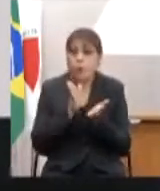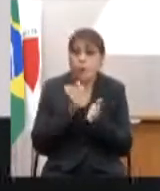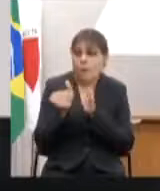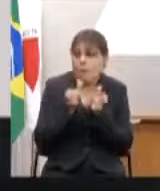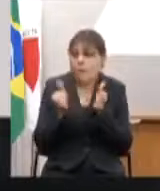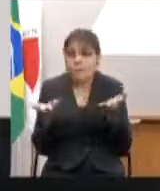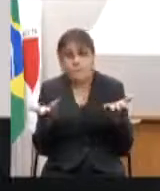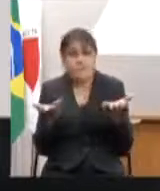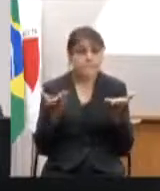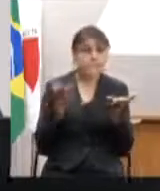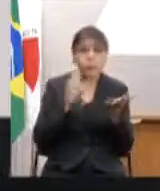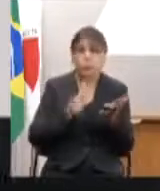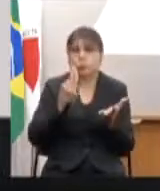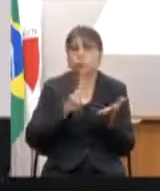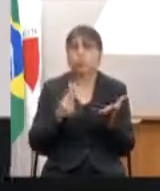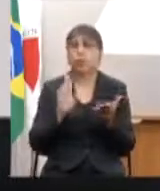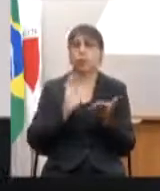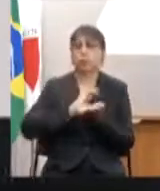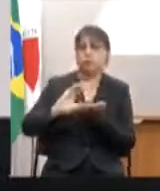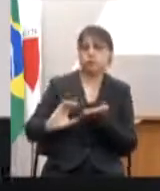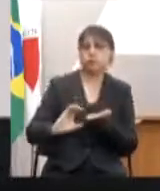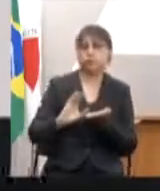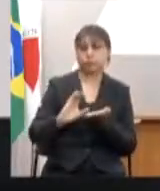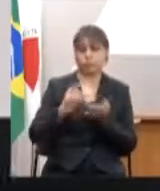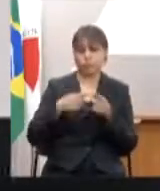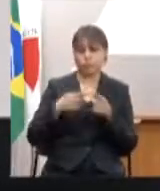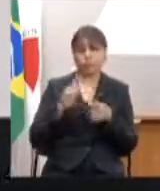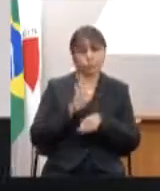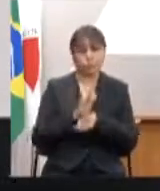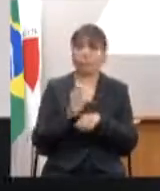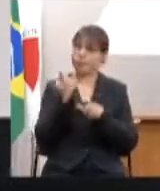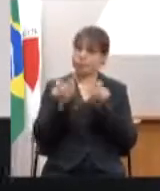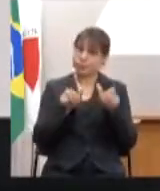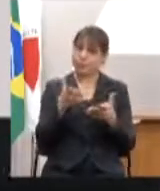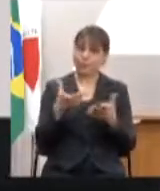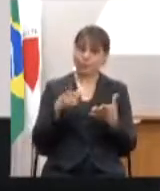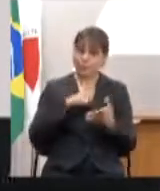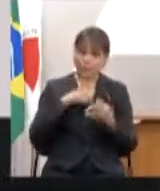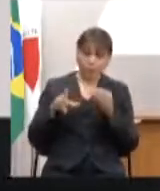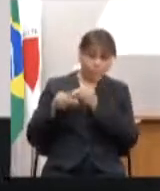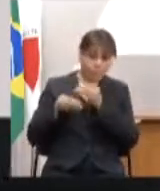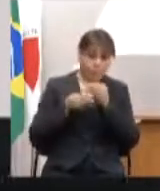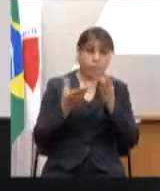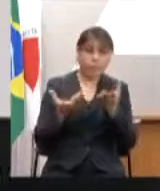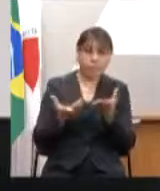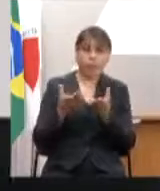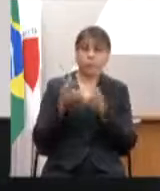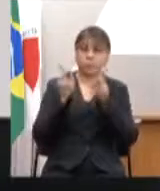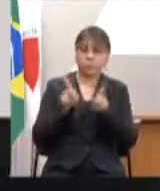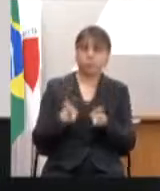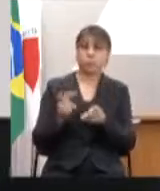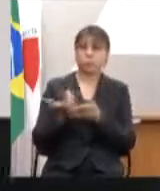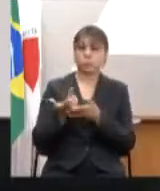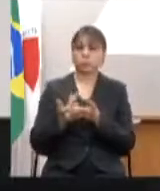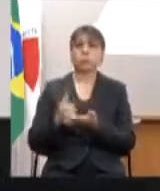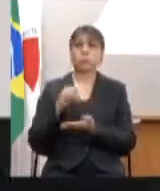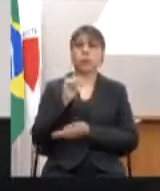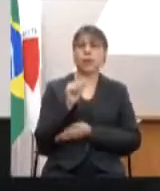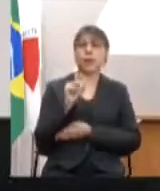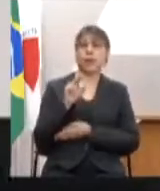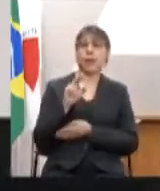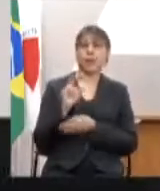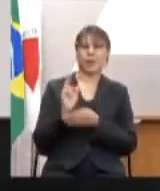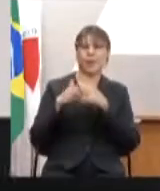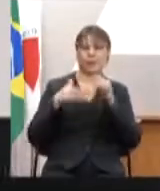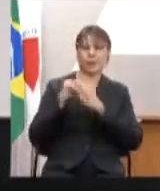das pessoas, que iriam ajudar as pessoas. Olha, nós temos emendas para artesãos que não estão vendendo, que estão